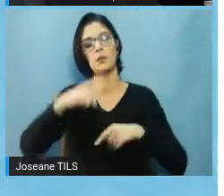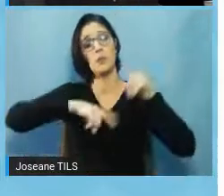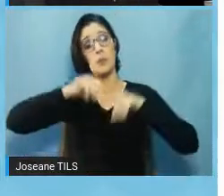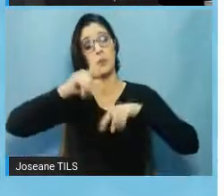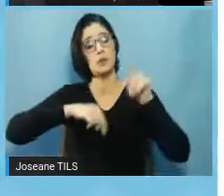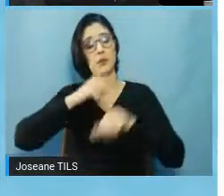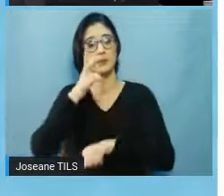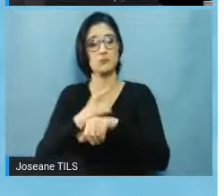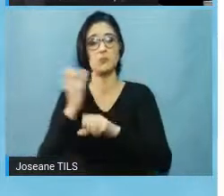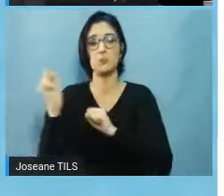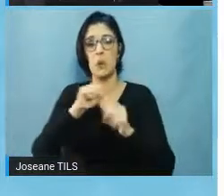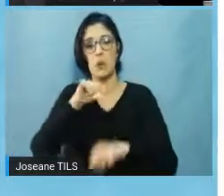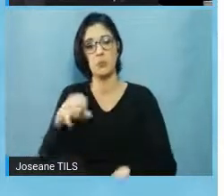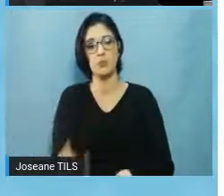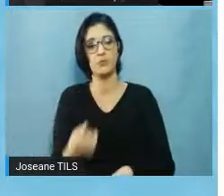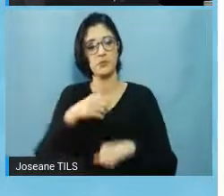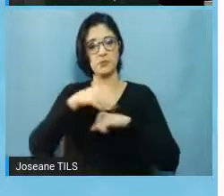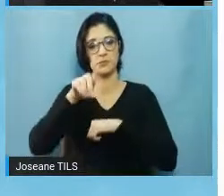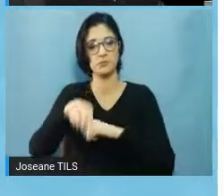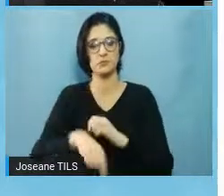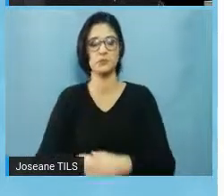é uma boa dica.